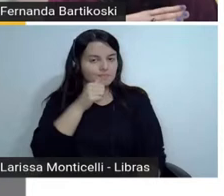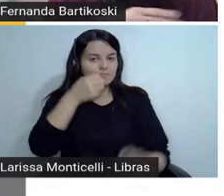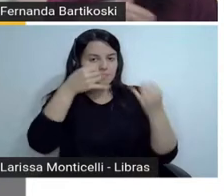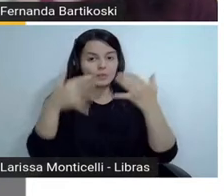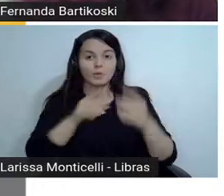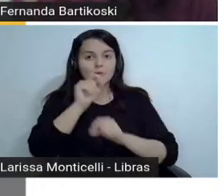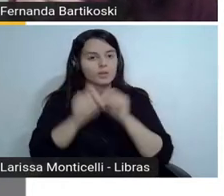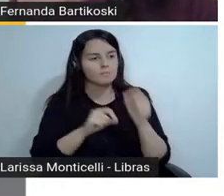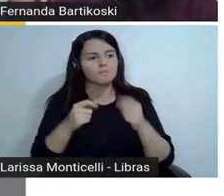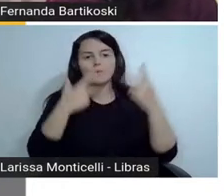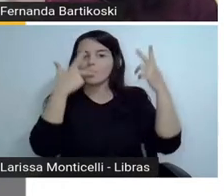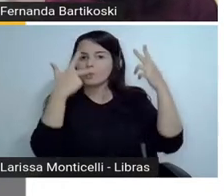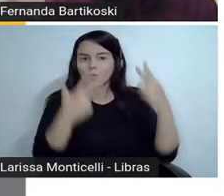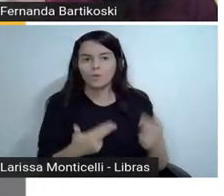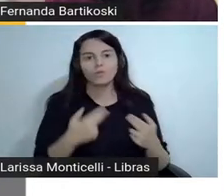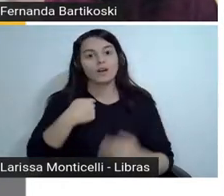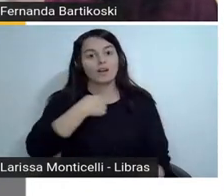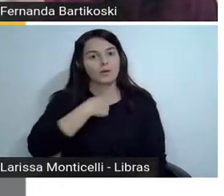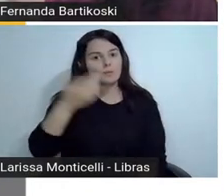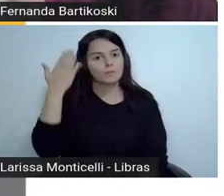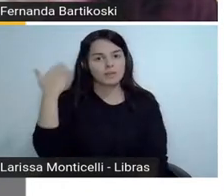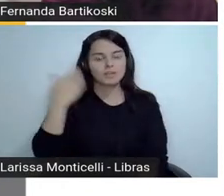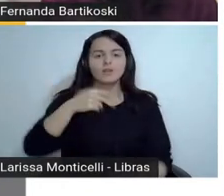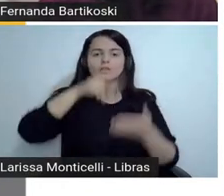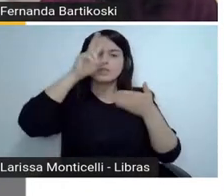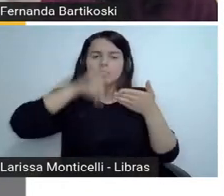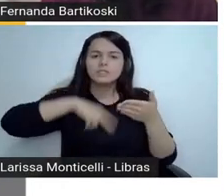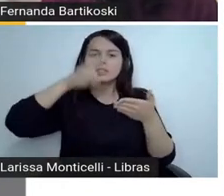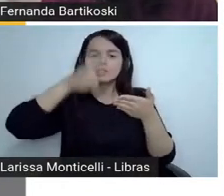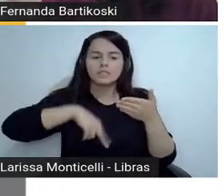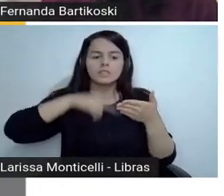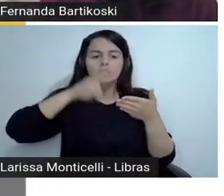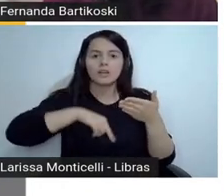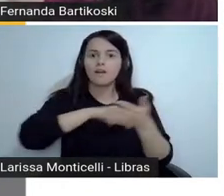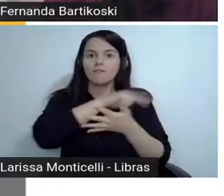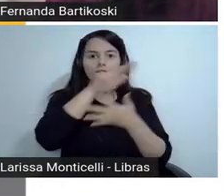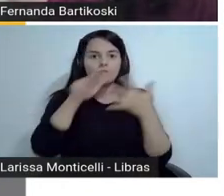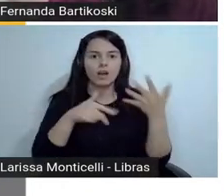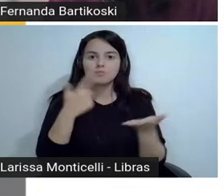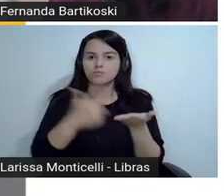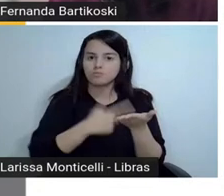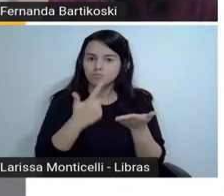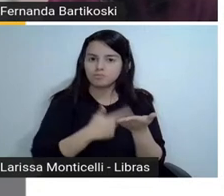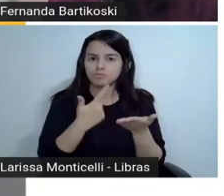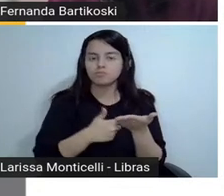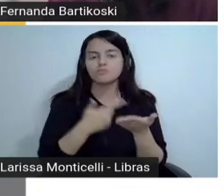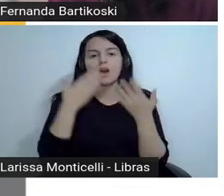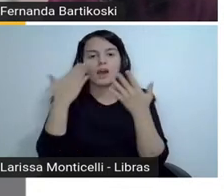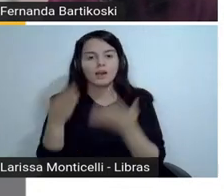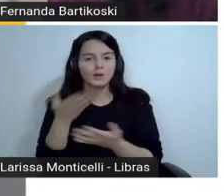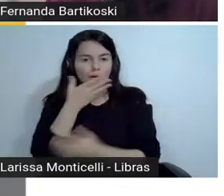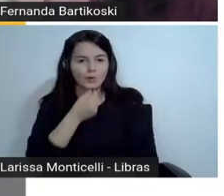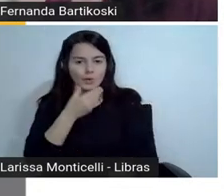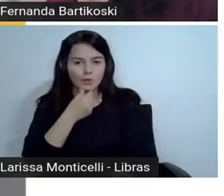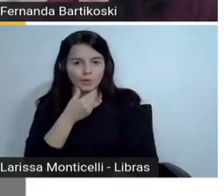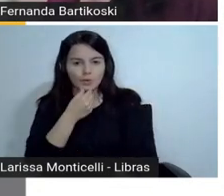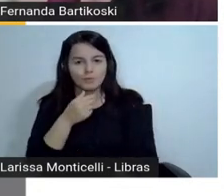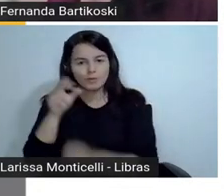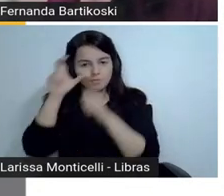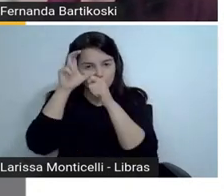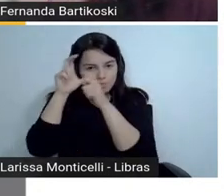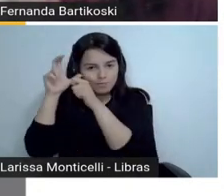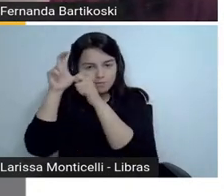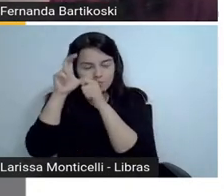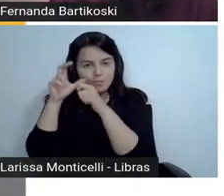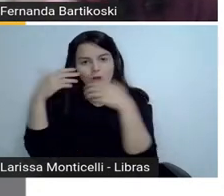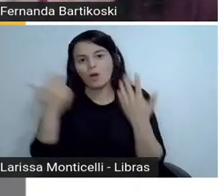de sempre lia na escola, mas eu lembro que no final do ano, qual era a minha leitura de férias? Eu escolhi um